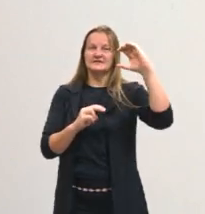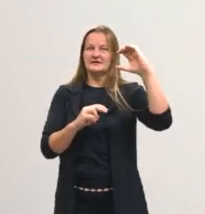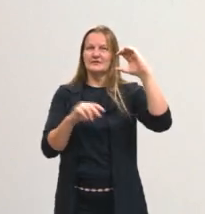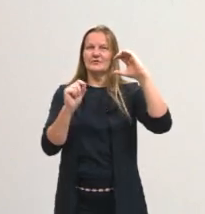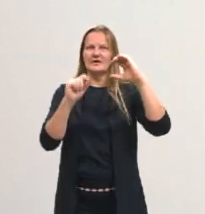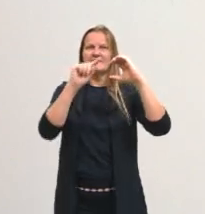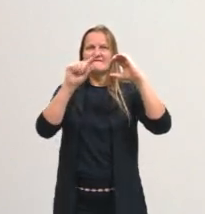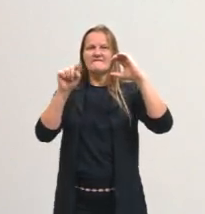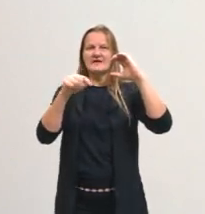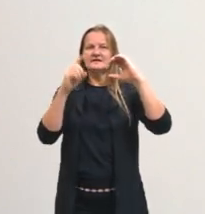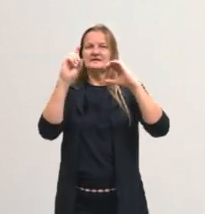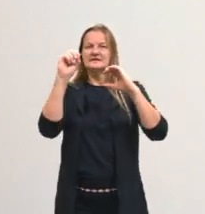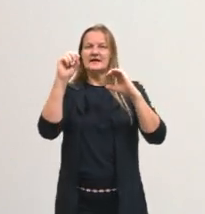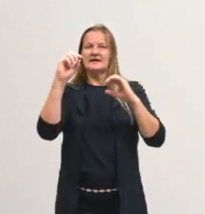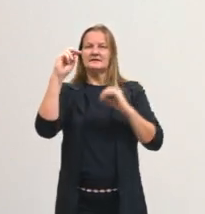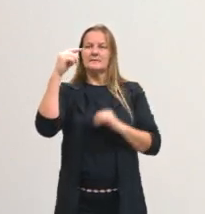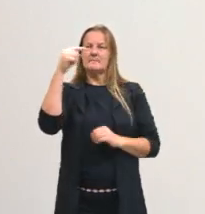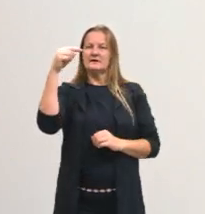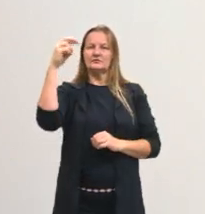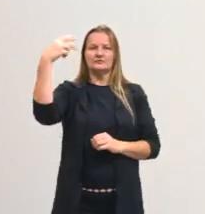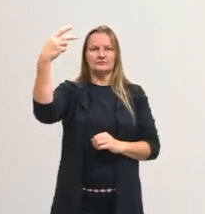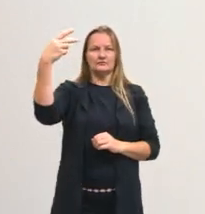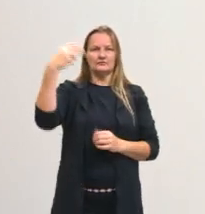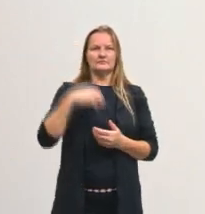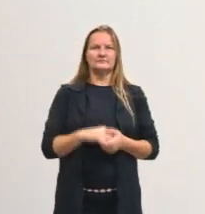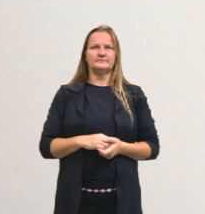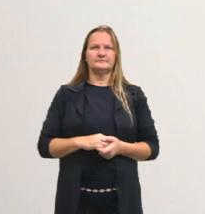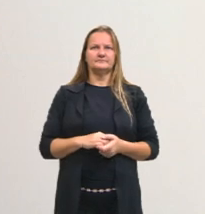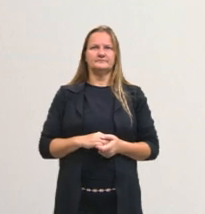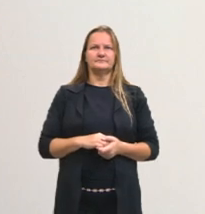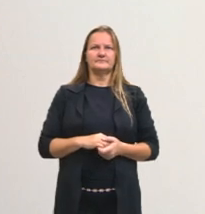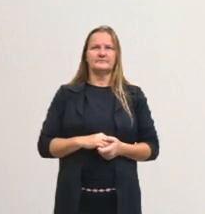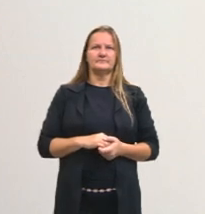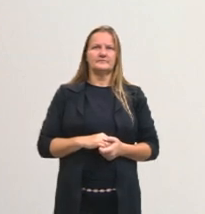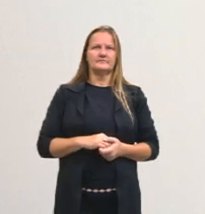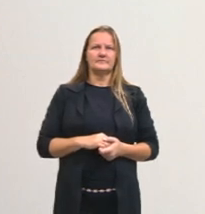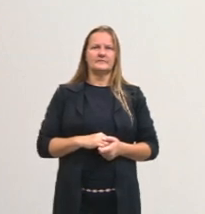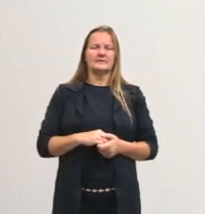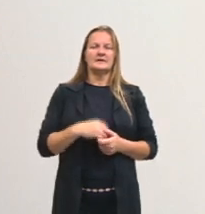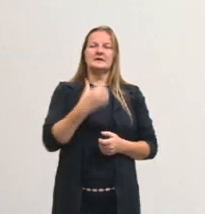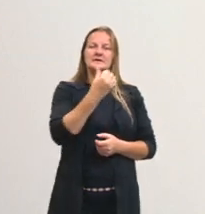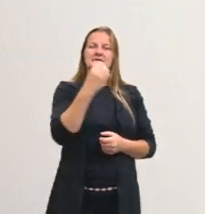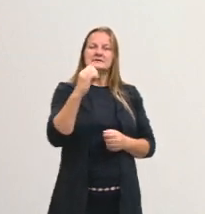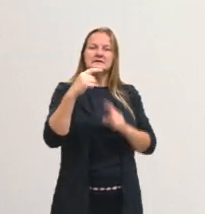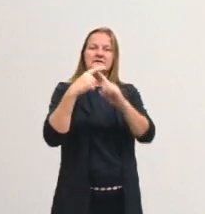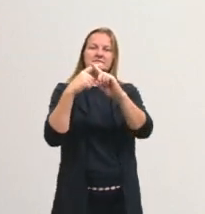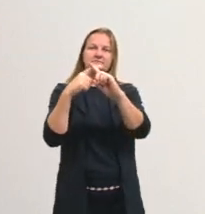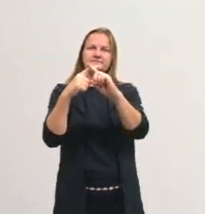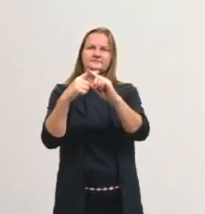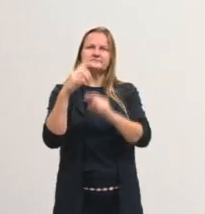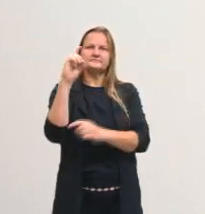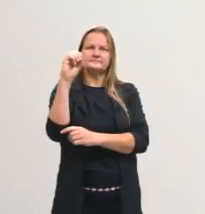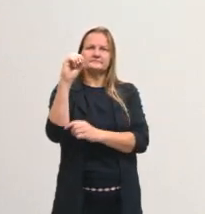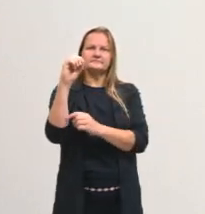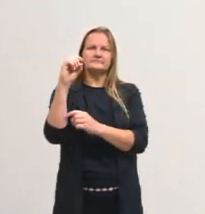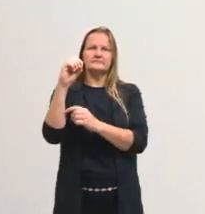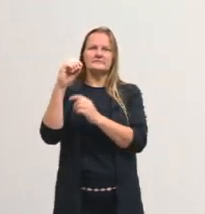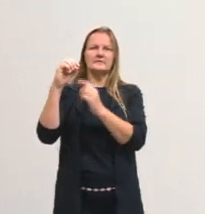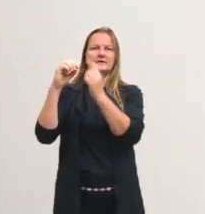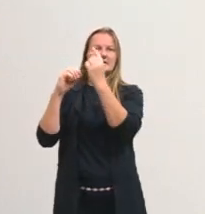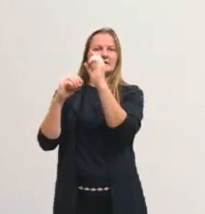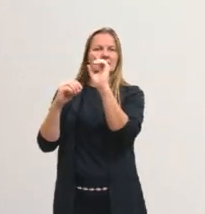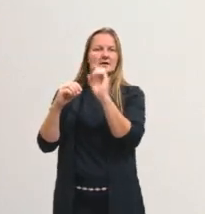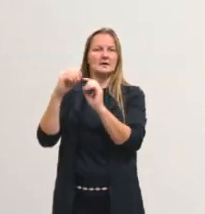por vezes 10 elevado menos 2. Então, pode ficar 60 vezes 10 elevado menos